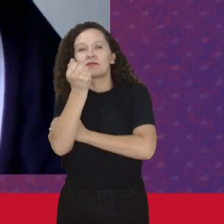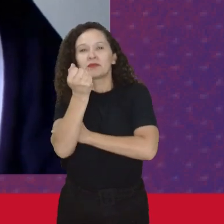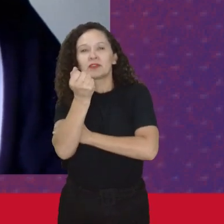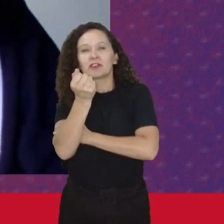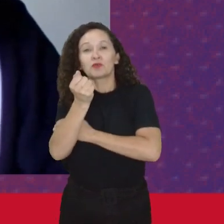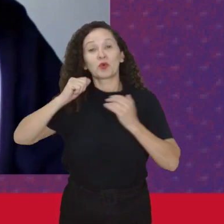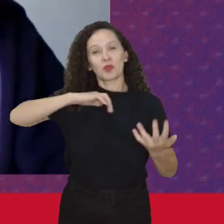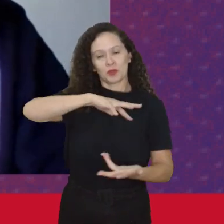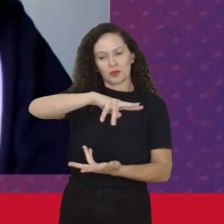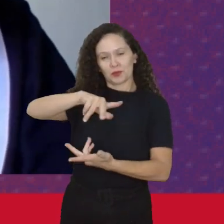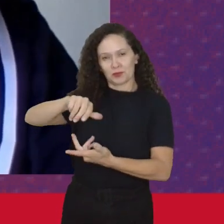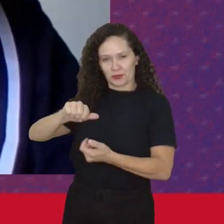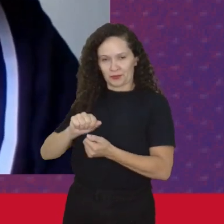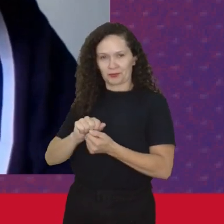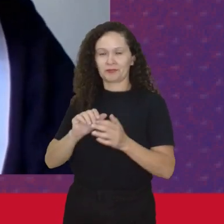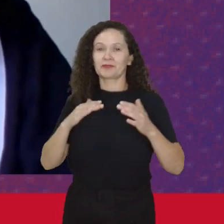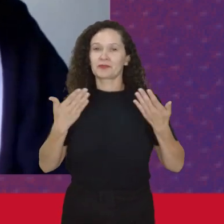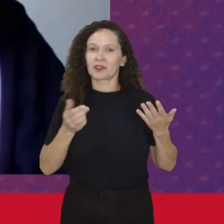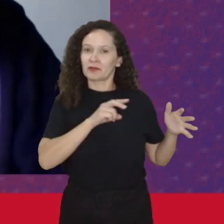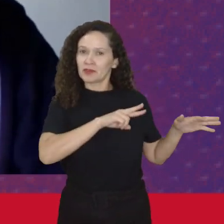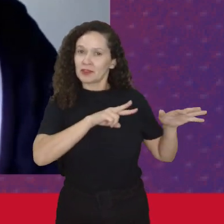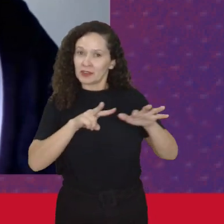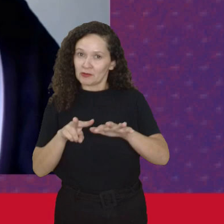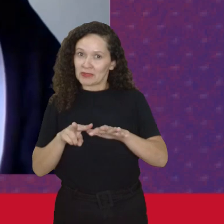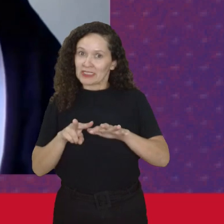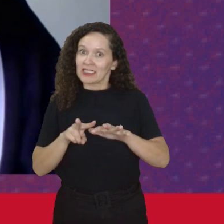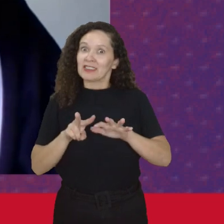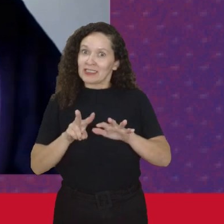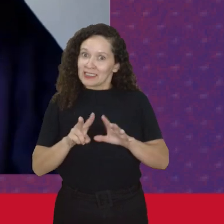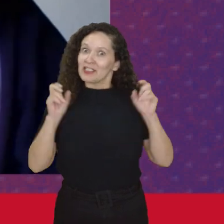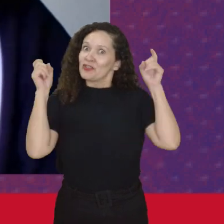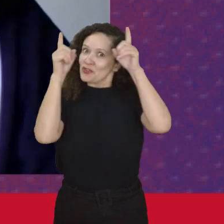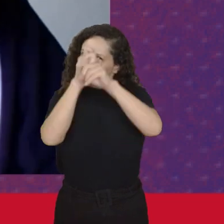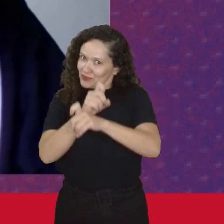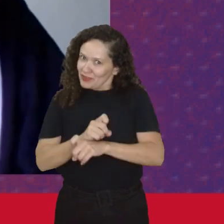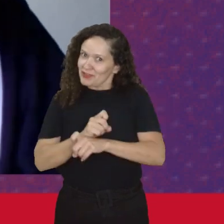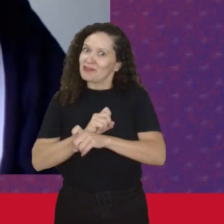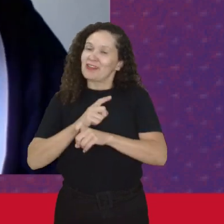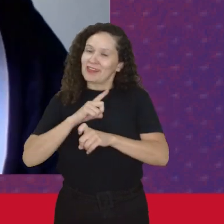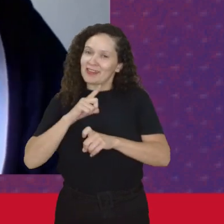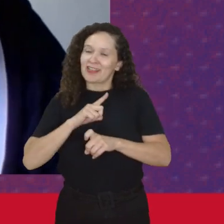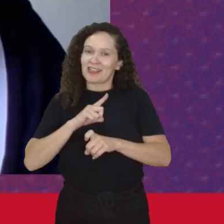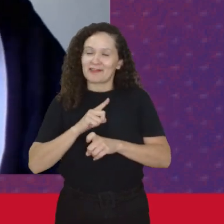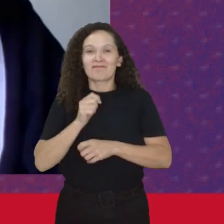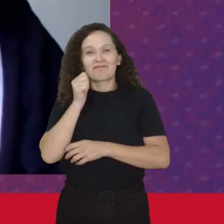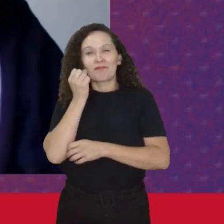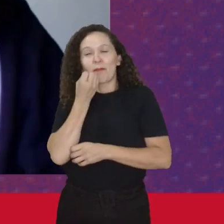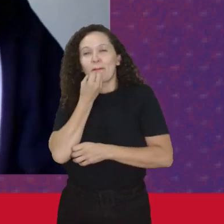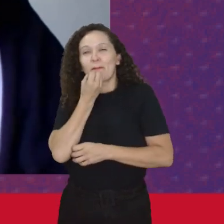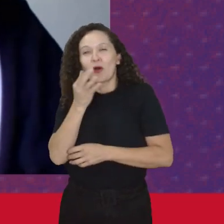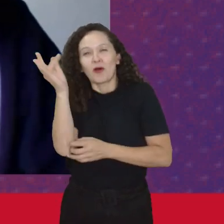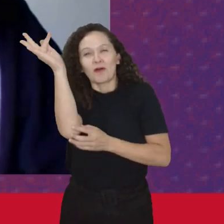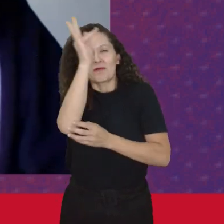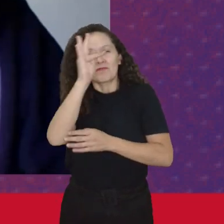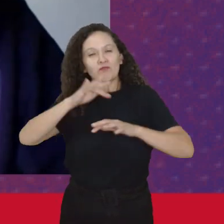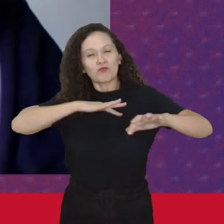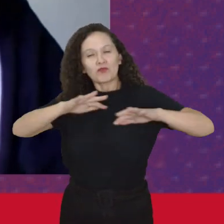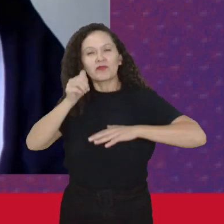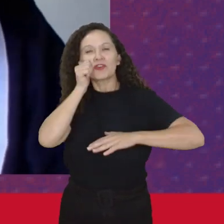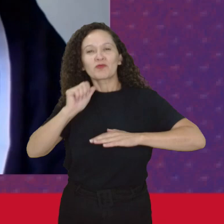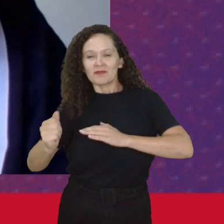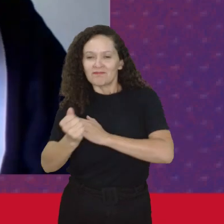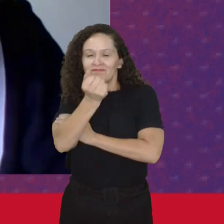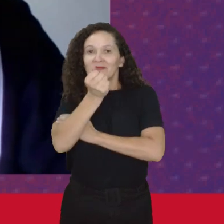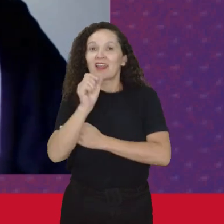nível internacional Essa não é uma tarefa fácil, porque felizmente o feminismo e o movimento de mulheres é